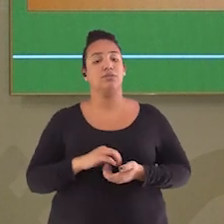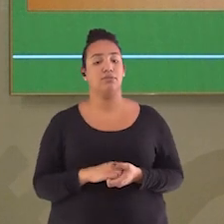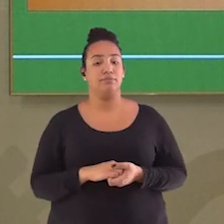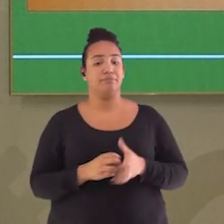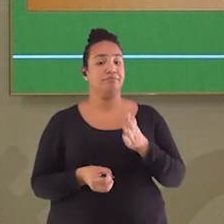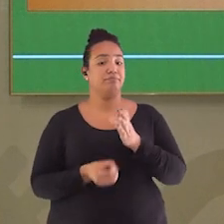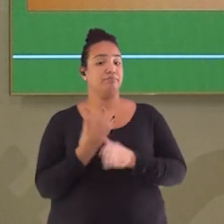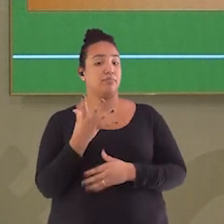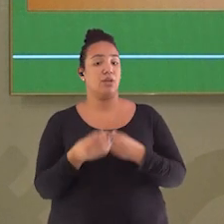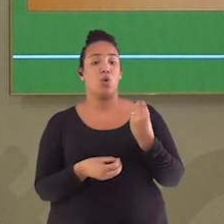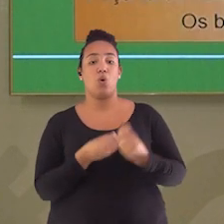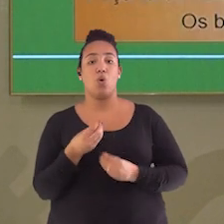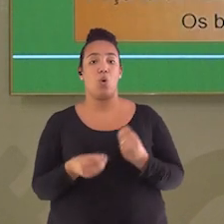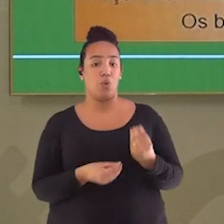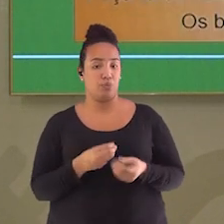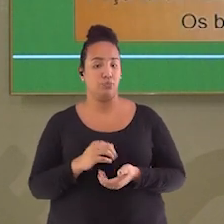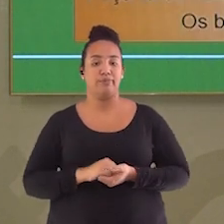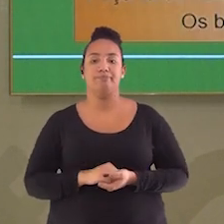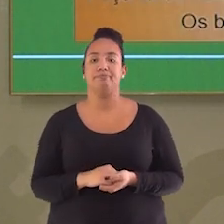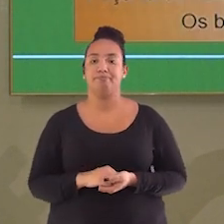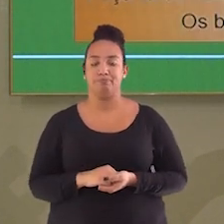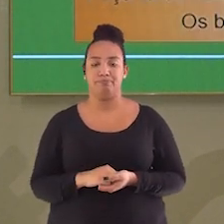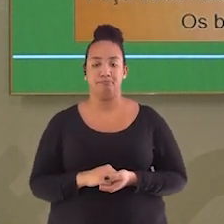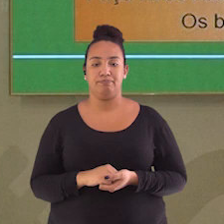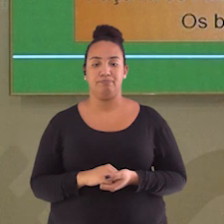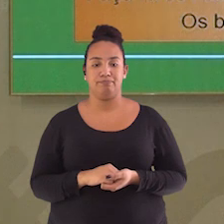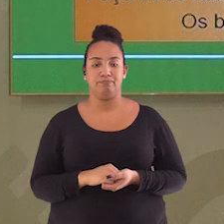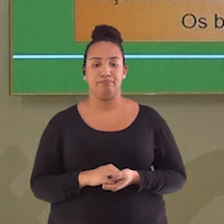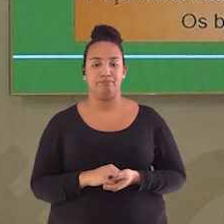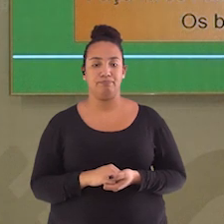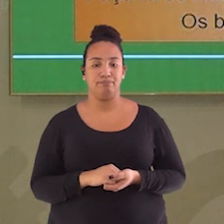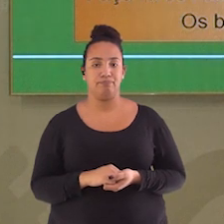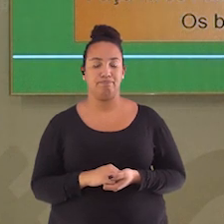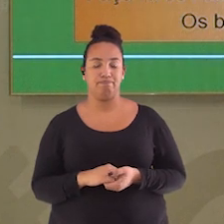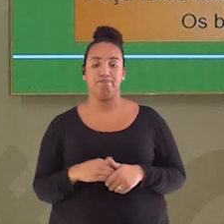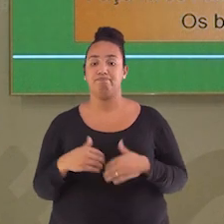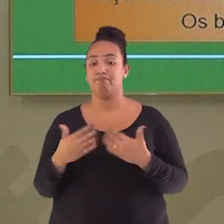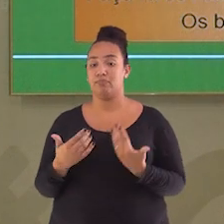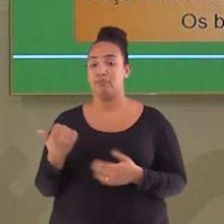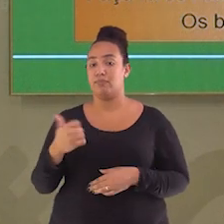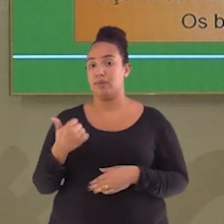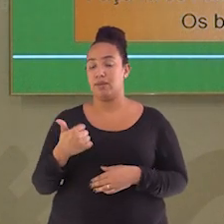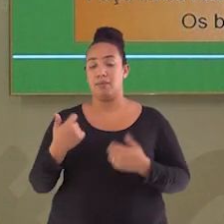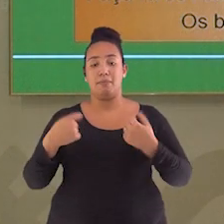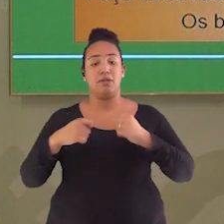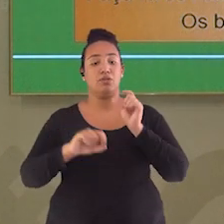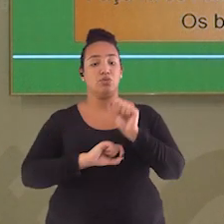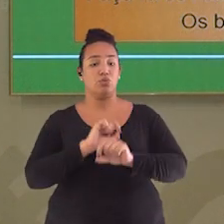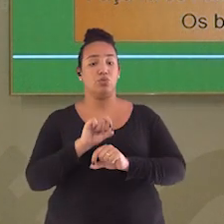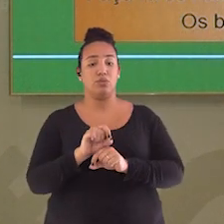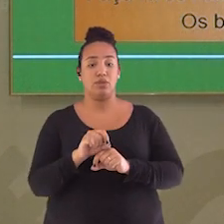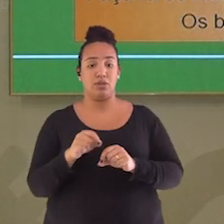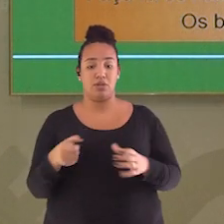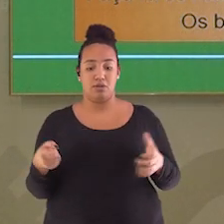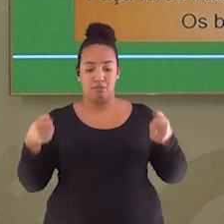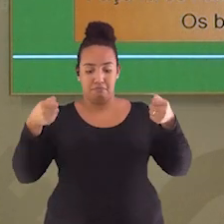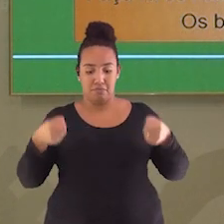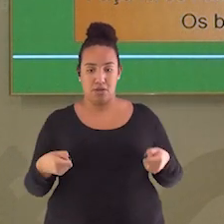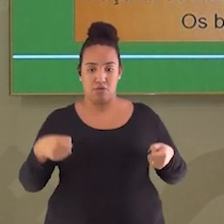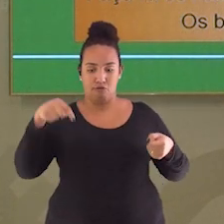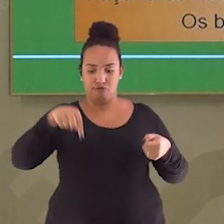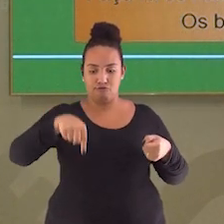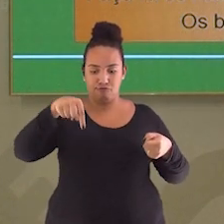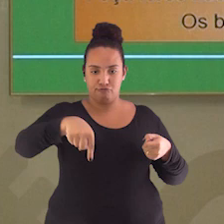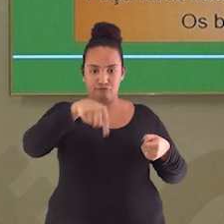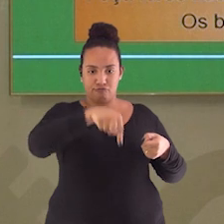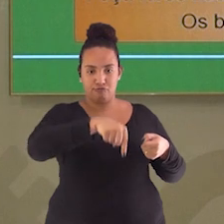da seguinte forma. Bom, primeiro passo, nós fazemos furos nas laterais superiores dos baldes 1 e 2,